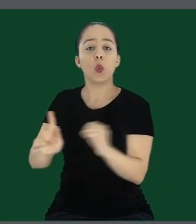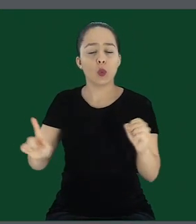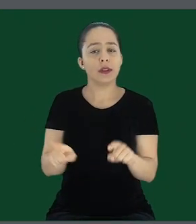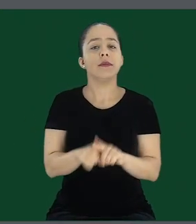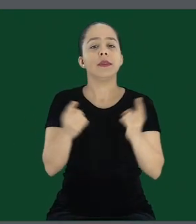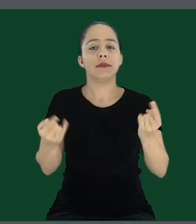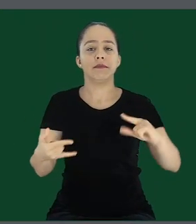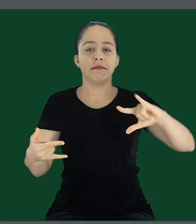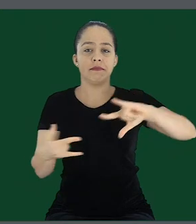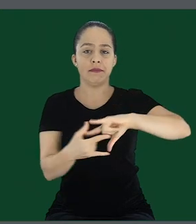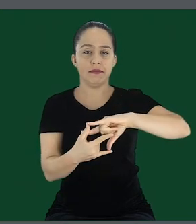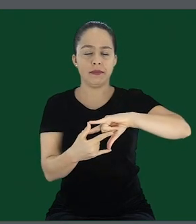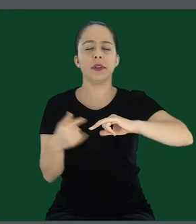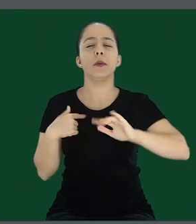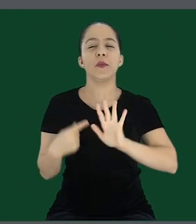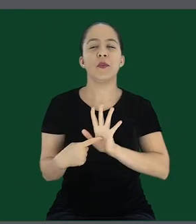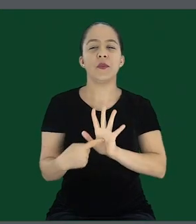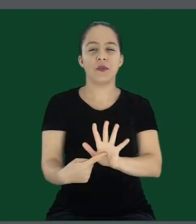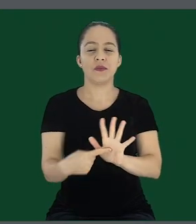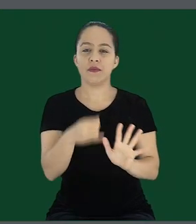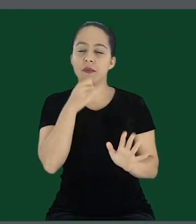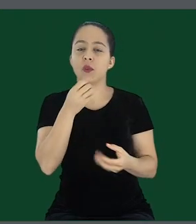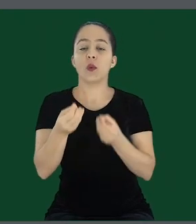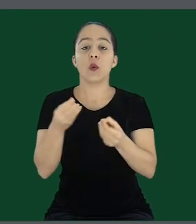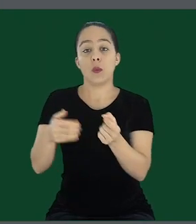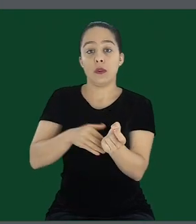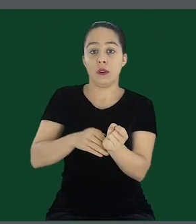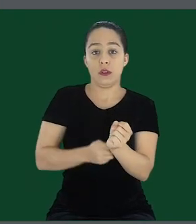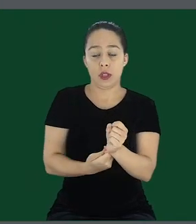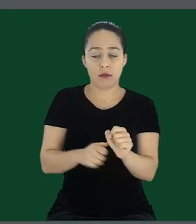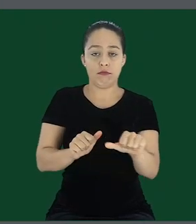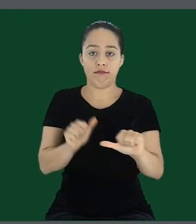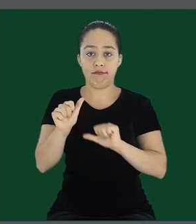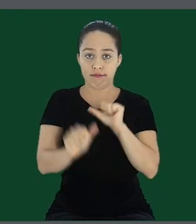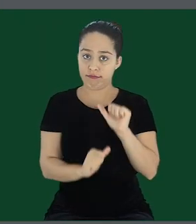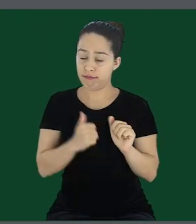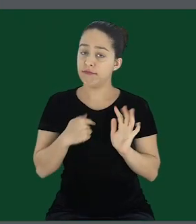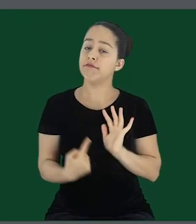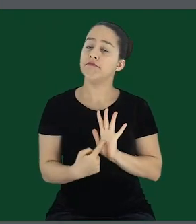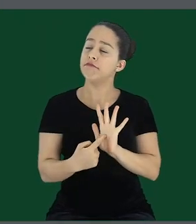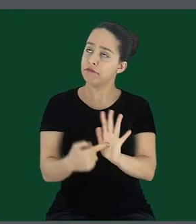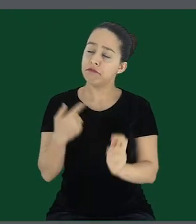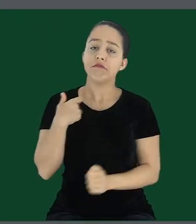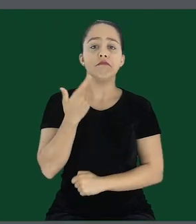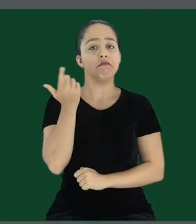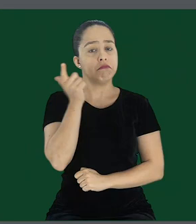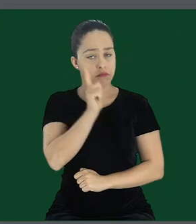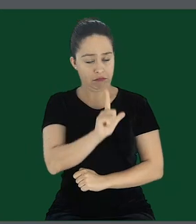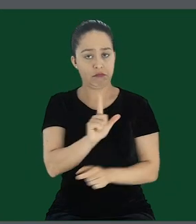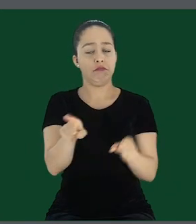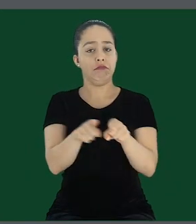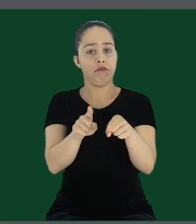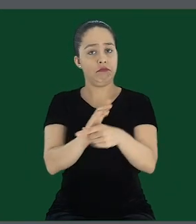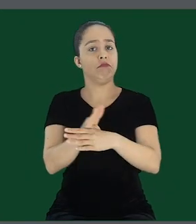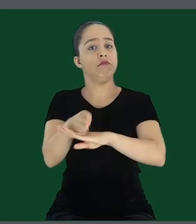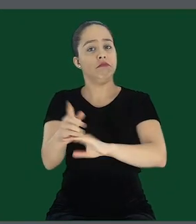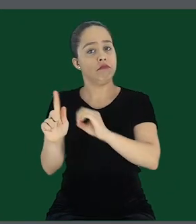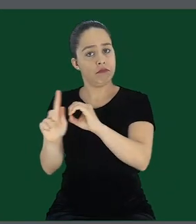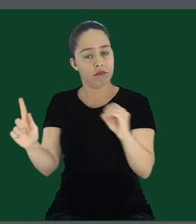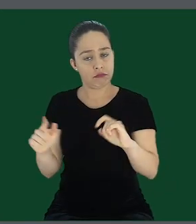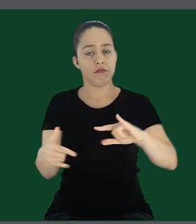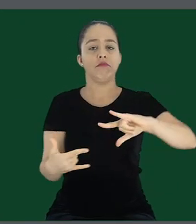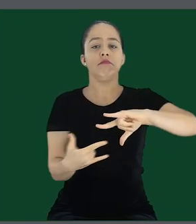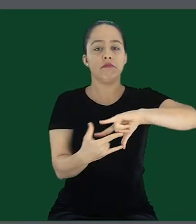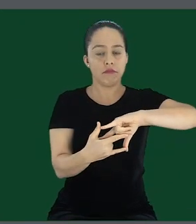tanto a do Google quanto a da Microsoft. Vou mostrar o passo a passo aqui para trocar a senha e conseguir